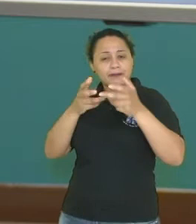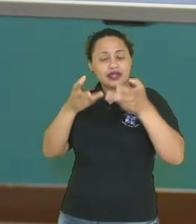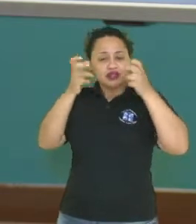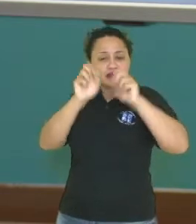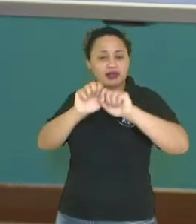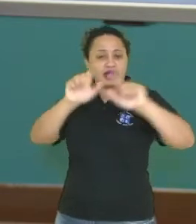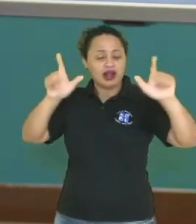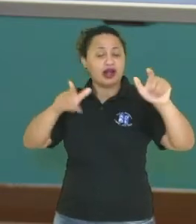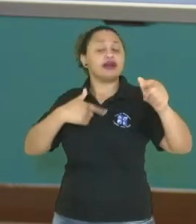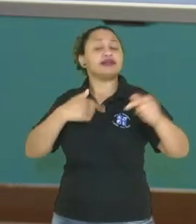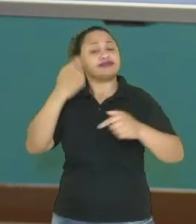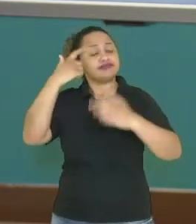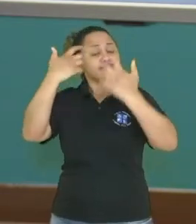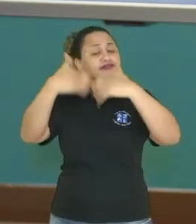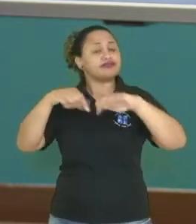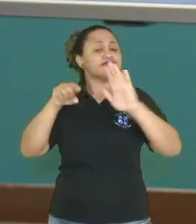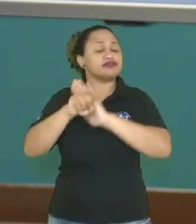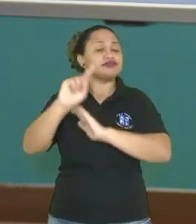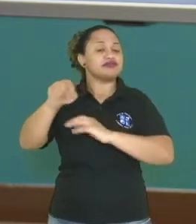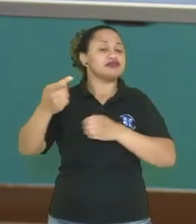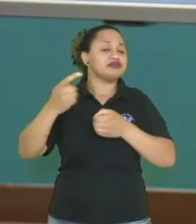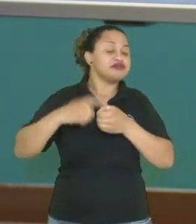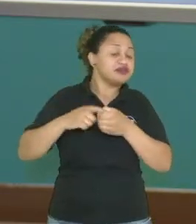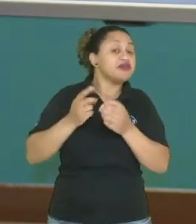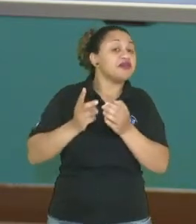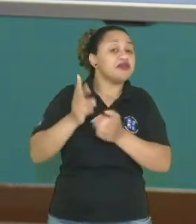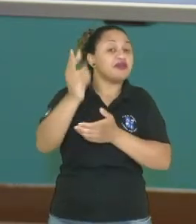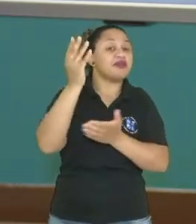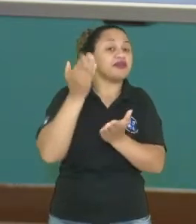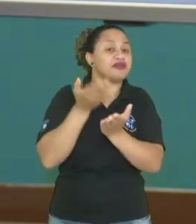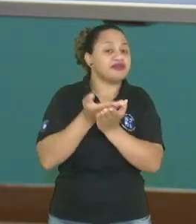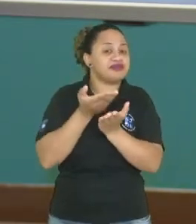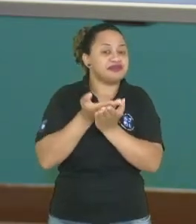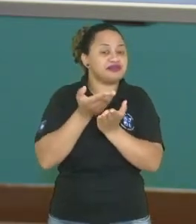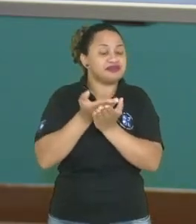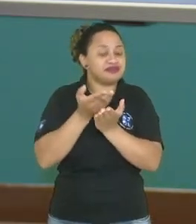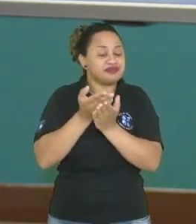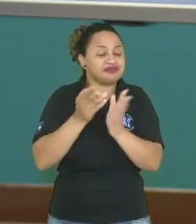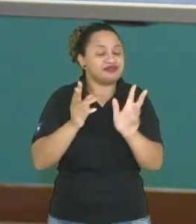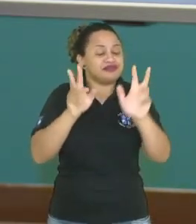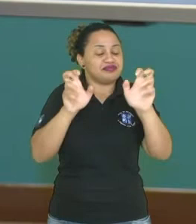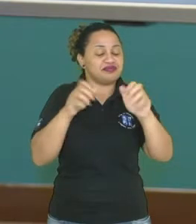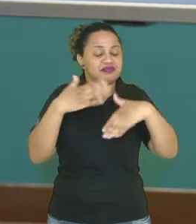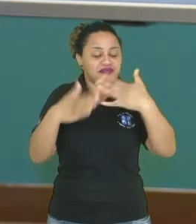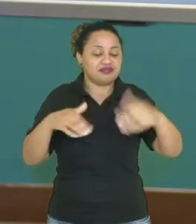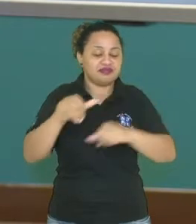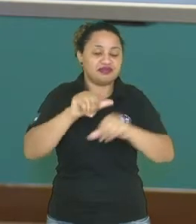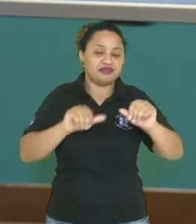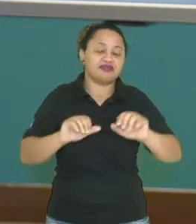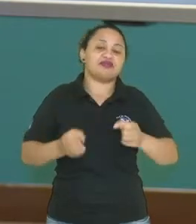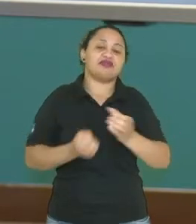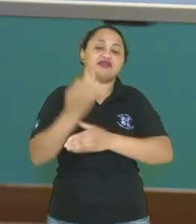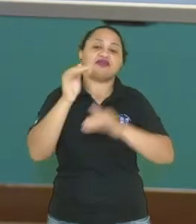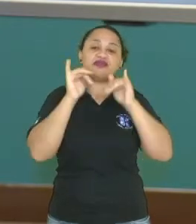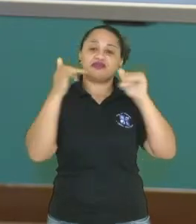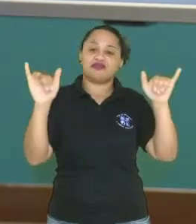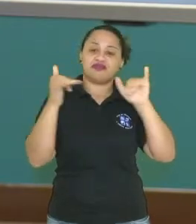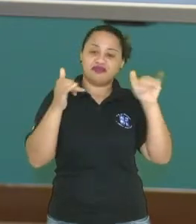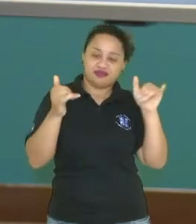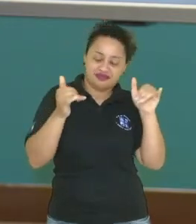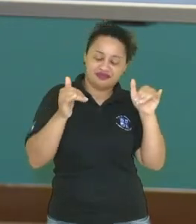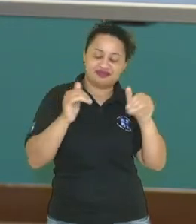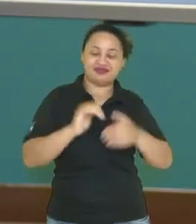Pensar nessa questão e nós já voltamos para dar continuidade nesse assunto. Processo de geração de energia.